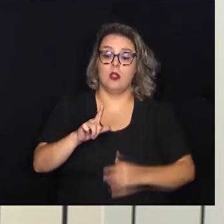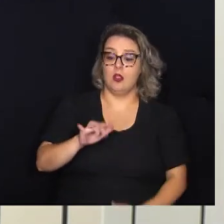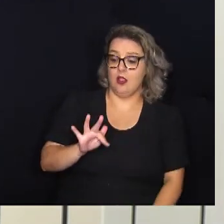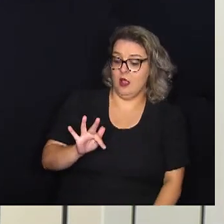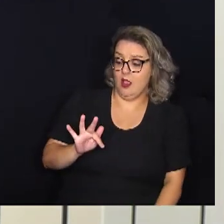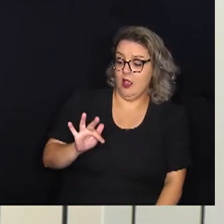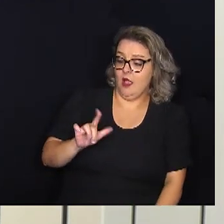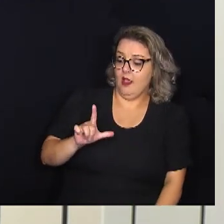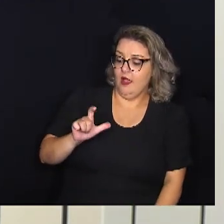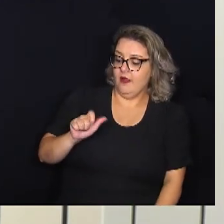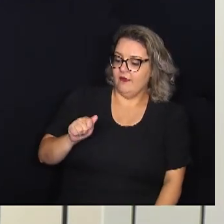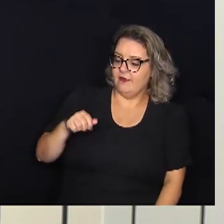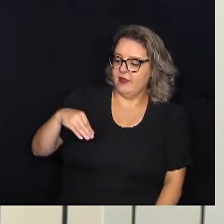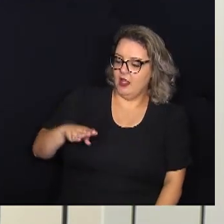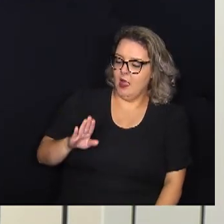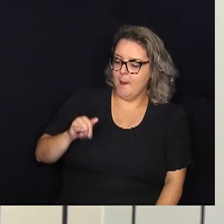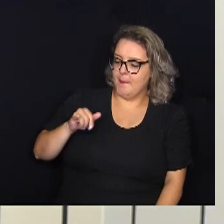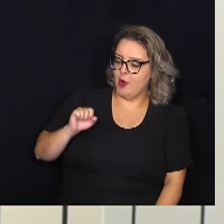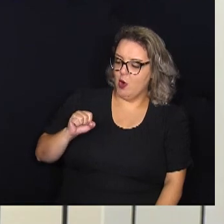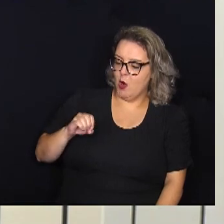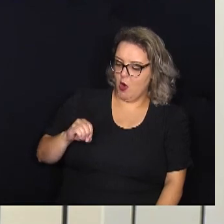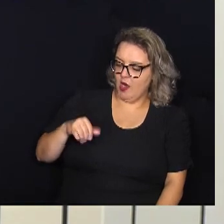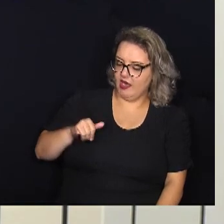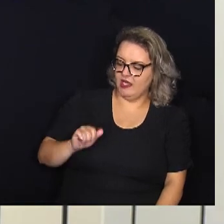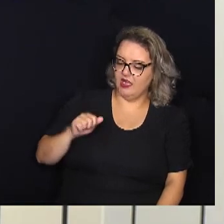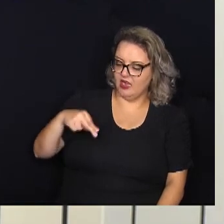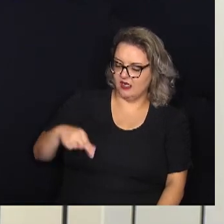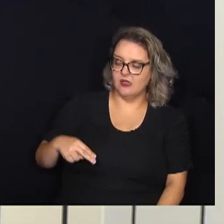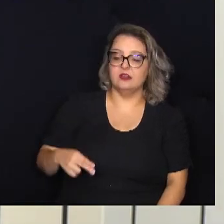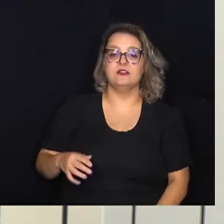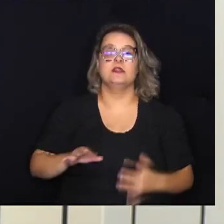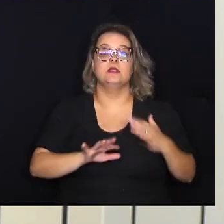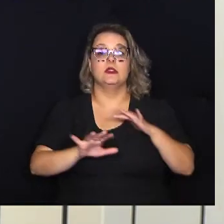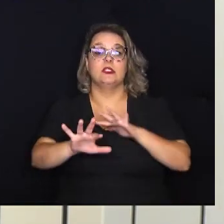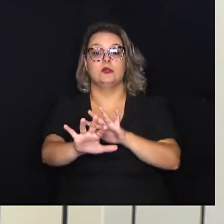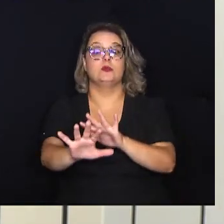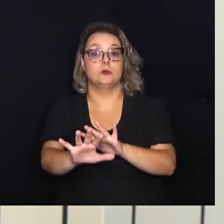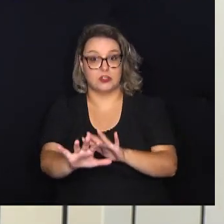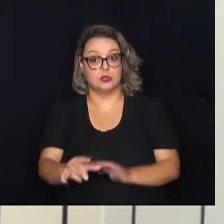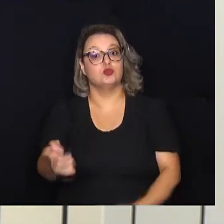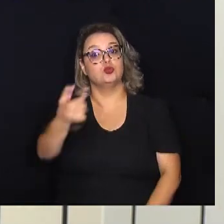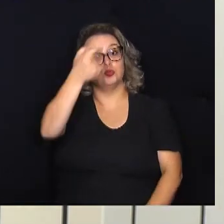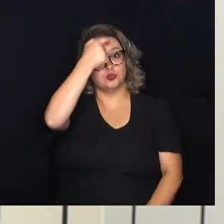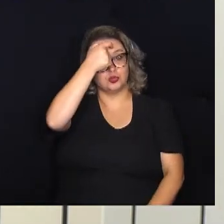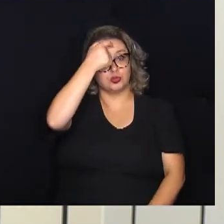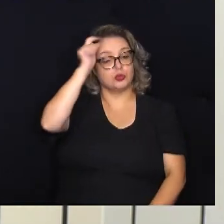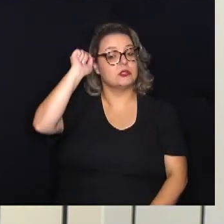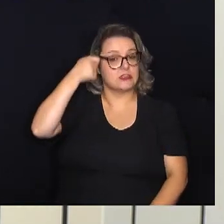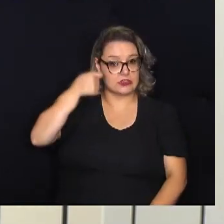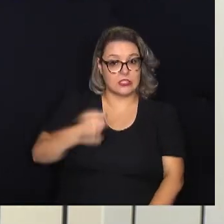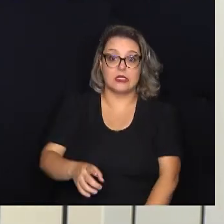estudantes realizaram uma caminhada em alusão ao Dia da Consciência Negra.